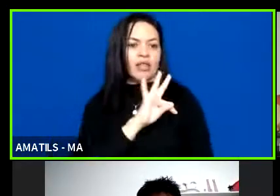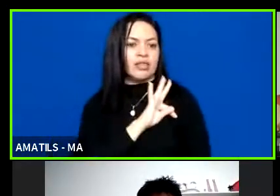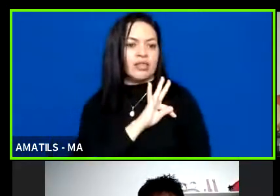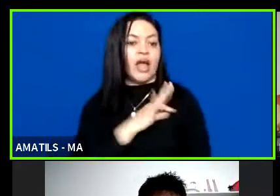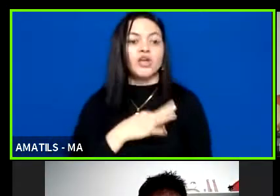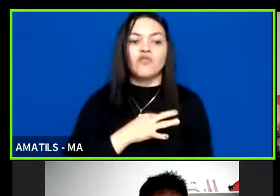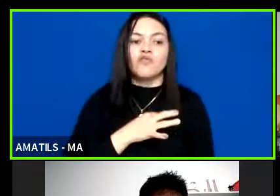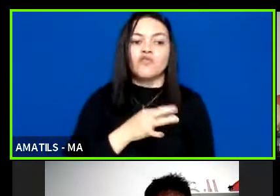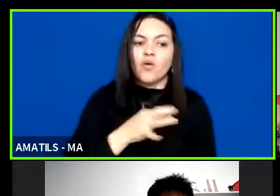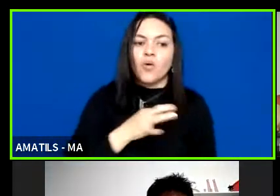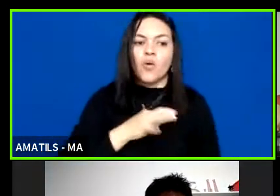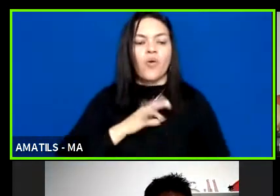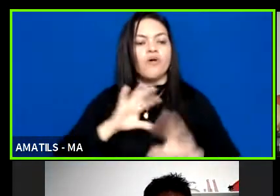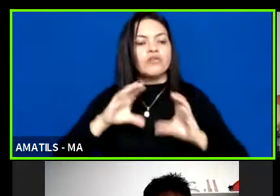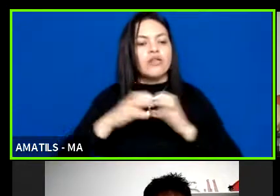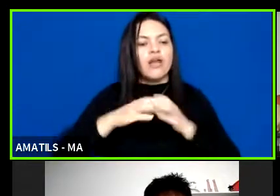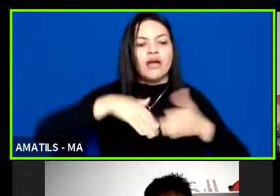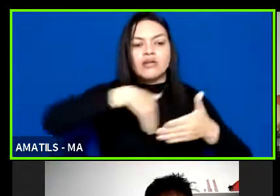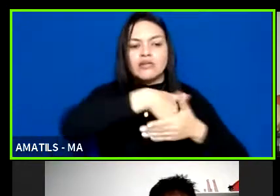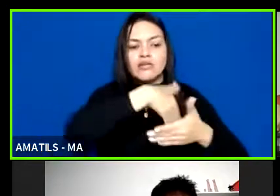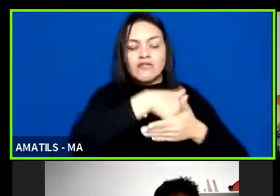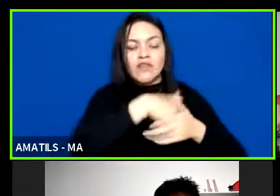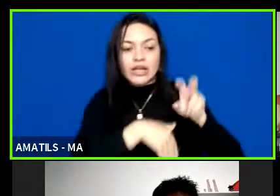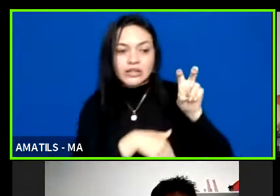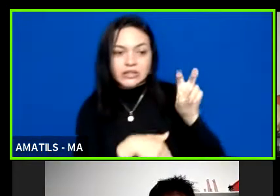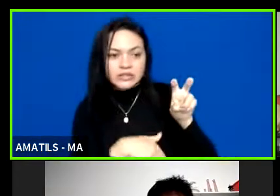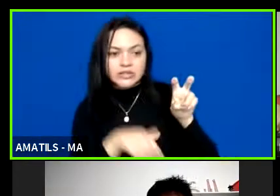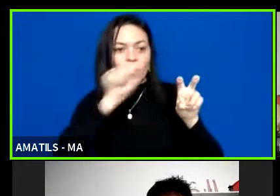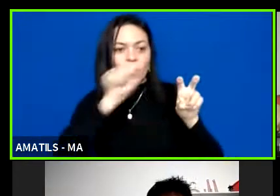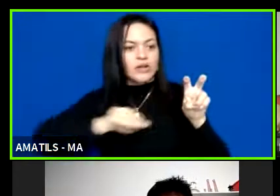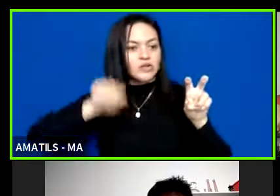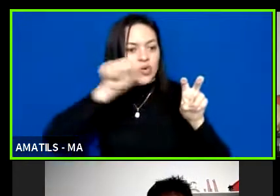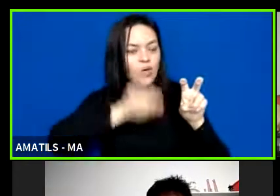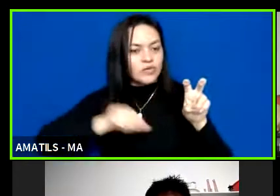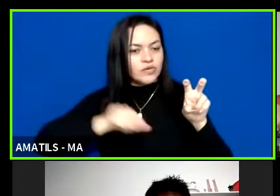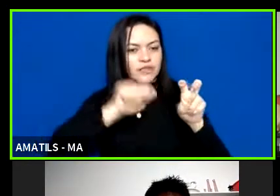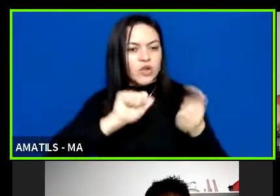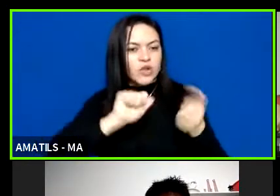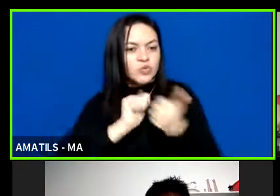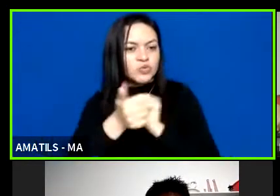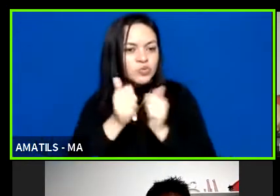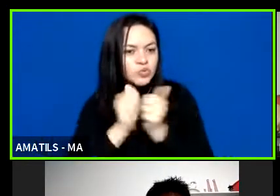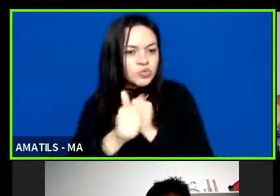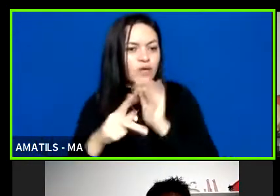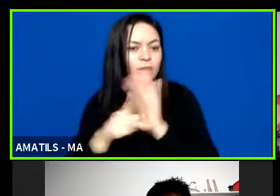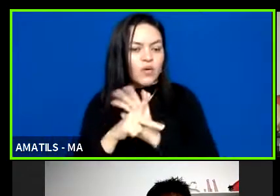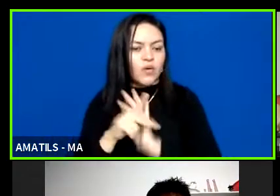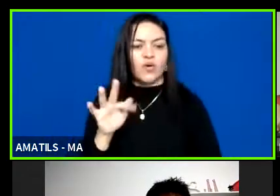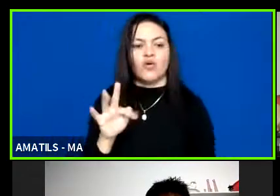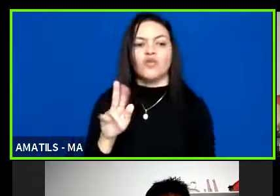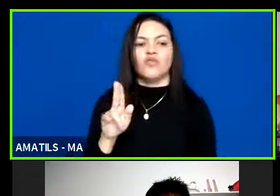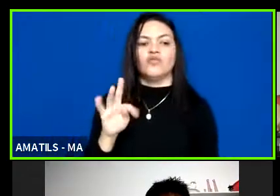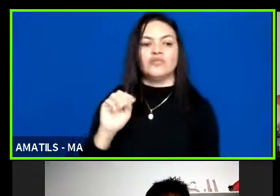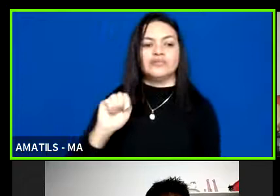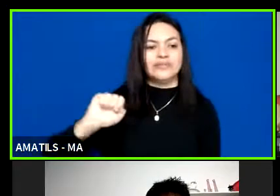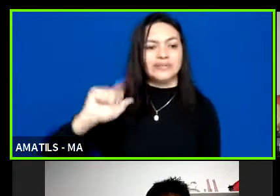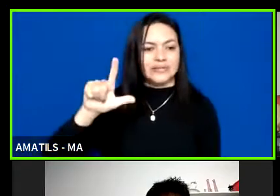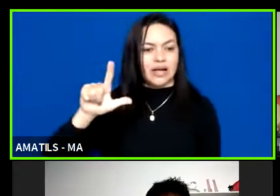equipe de futebol de 5 da Associação Desportiva de Futsal do Distrito Federal,